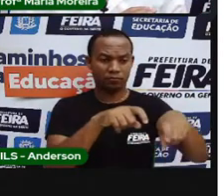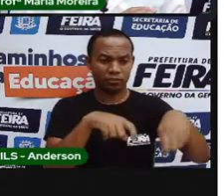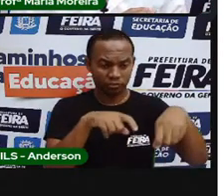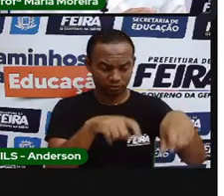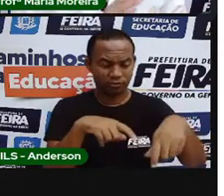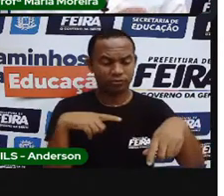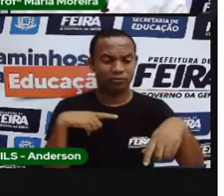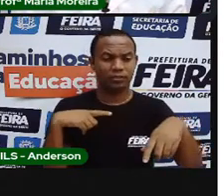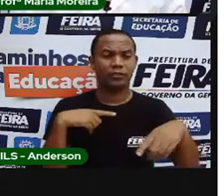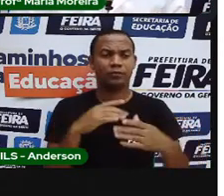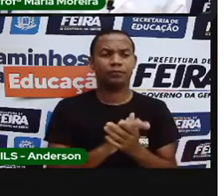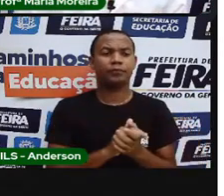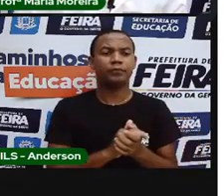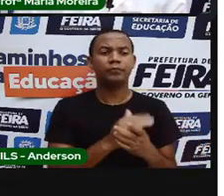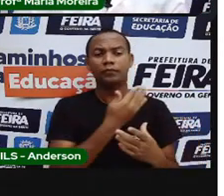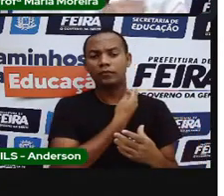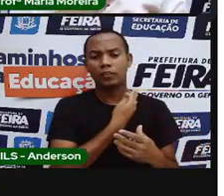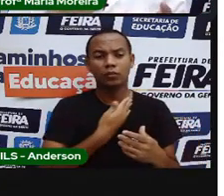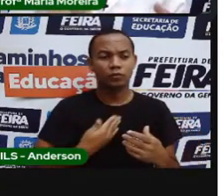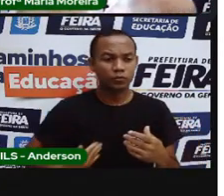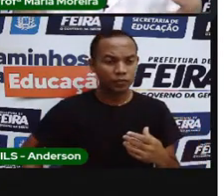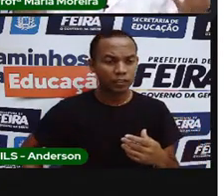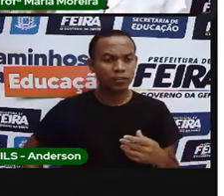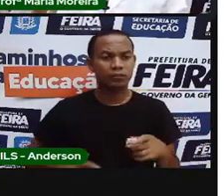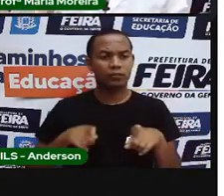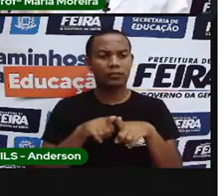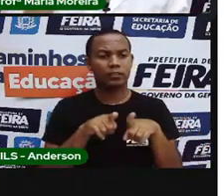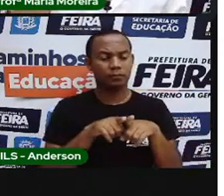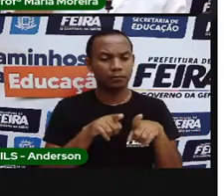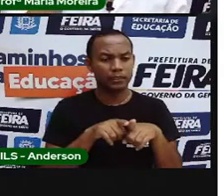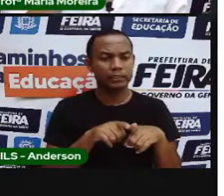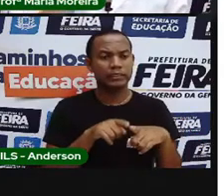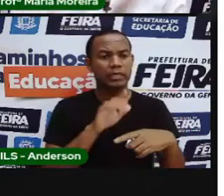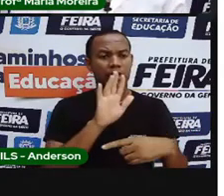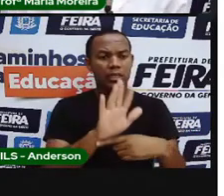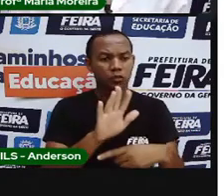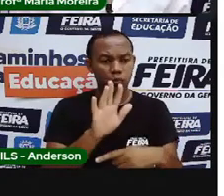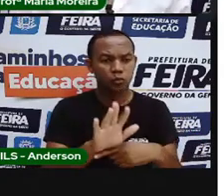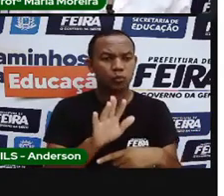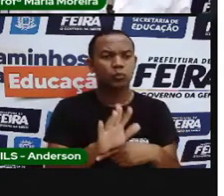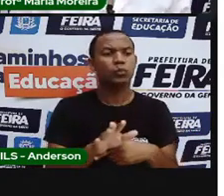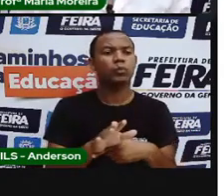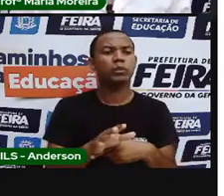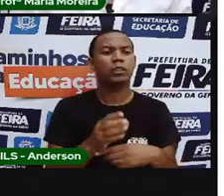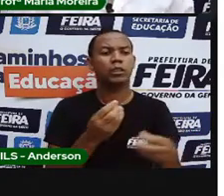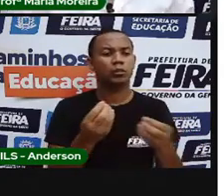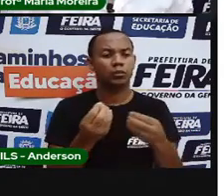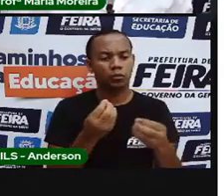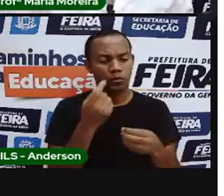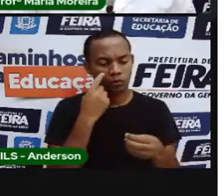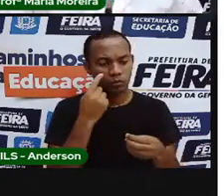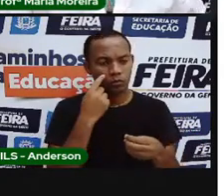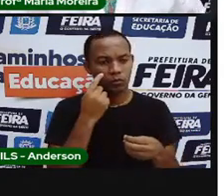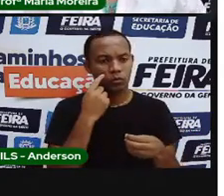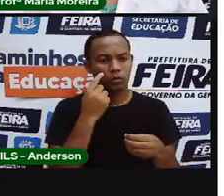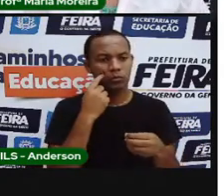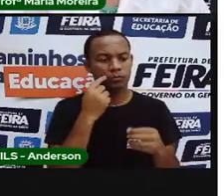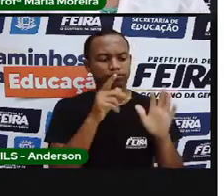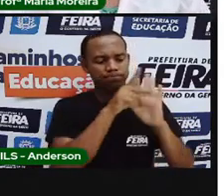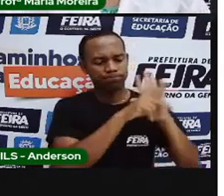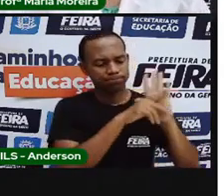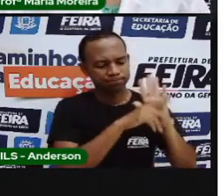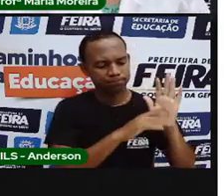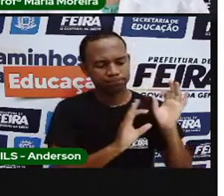pelo governo. Lembra que a falou sobre serviços públicos? Esse é um dos serviços públicos ofertados aí para a